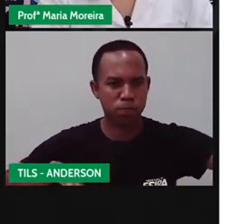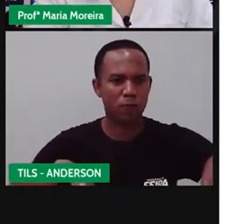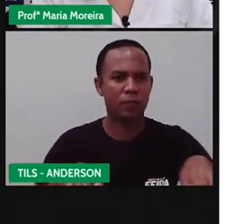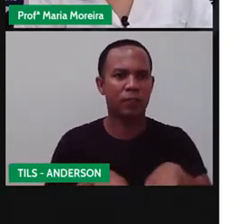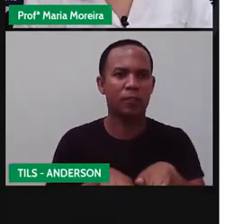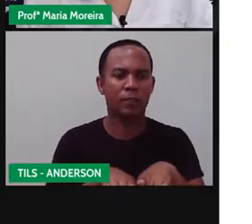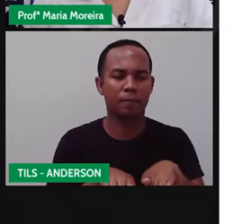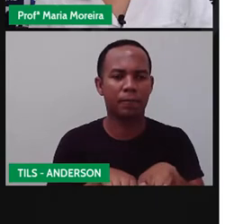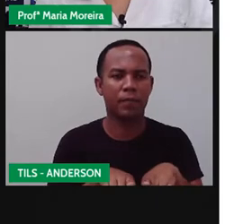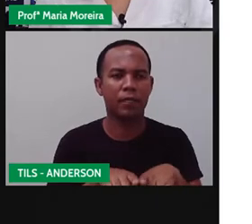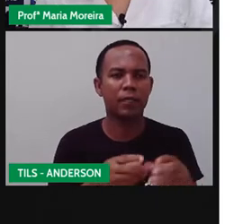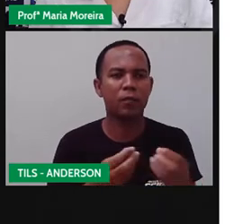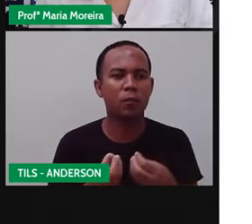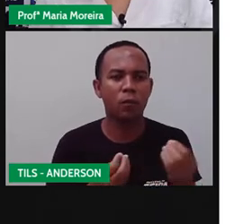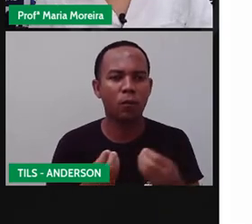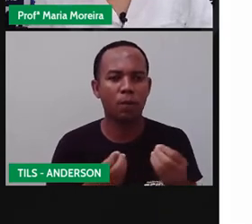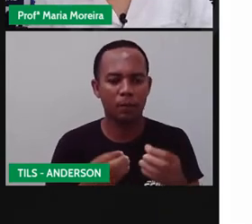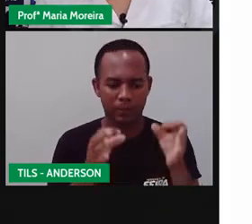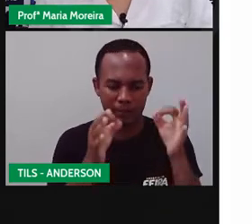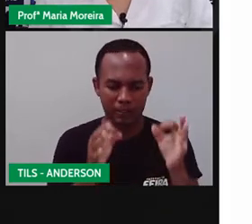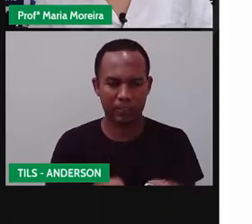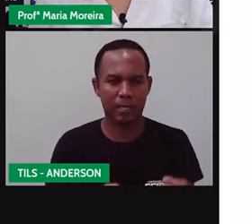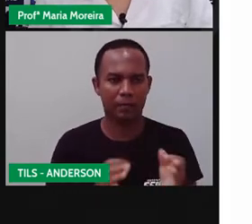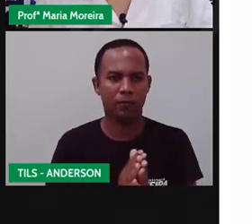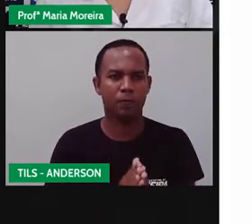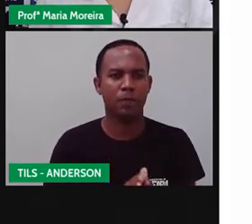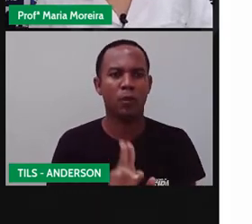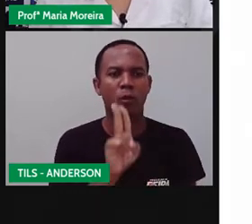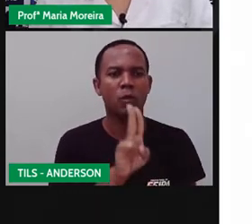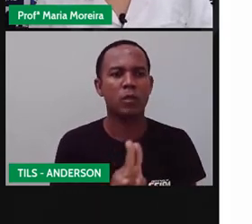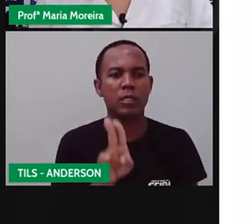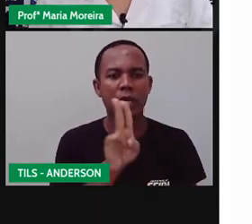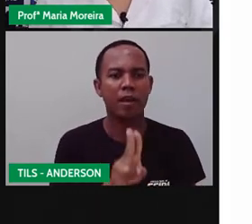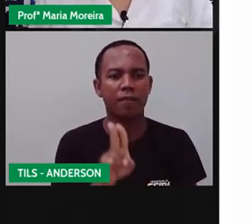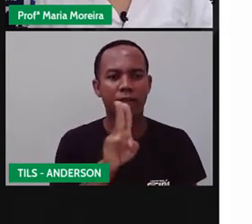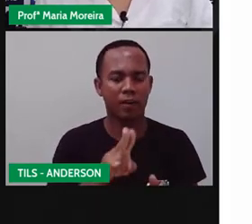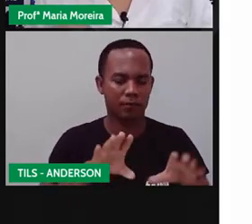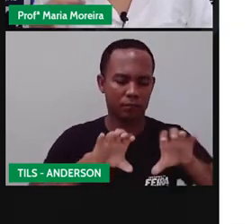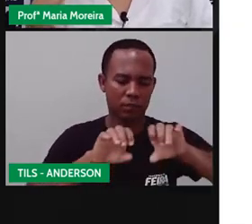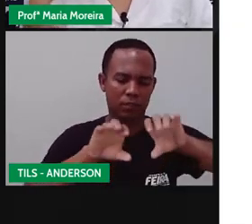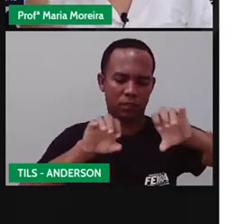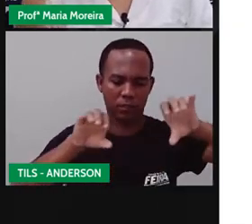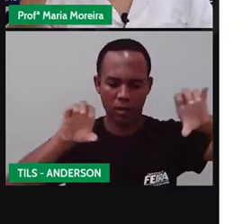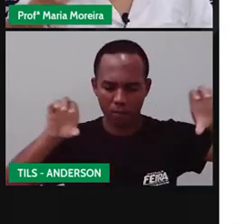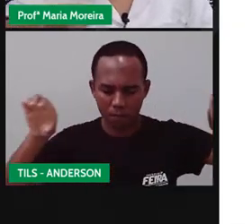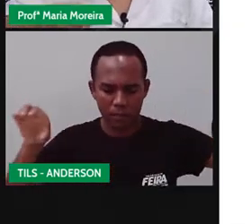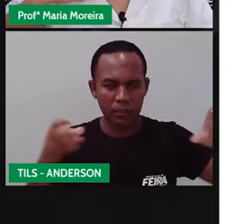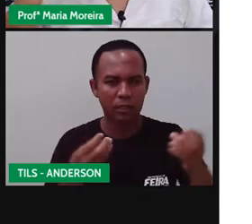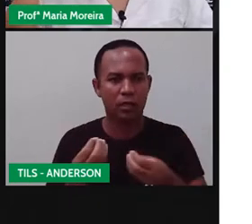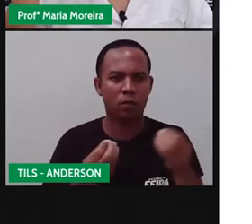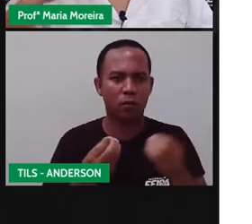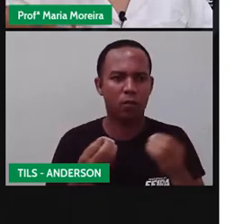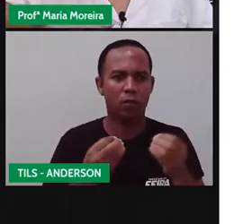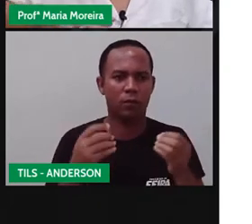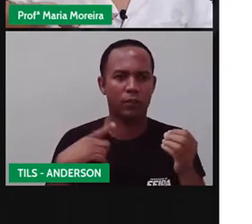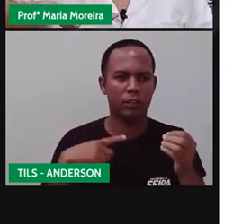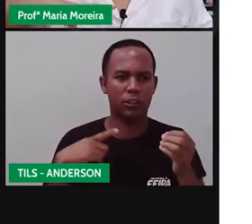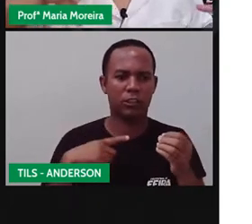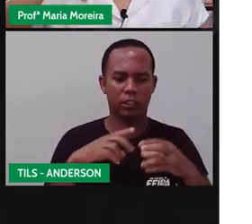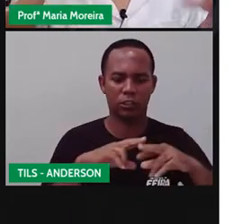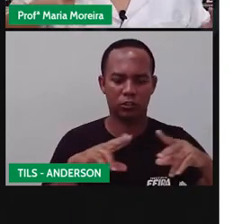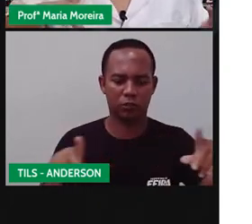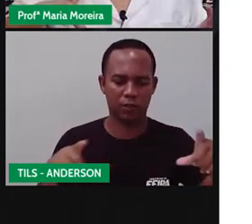ela fosse dividida de uma forma justa, usavam o quê? A geometria. Lembra que a Pró trouxe aqui várias figuras um dia,